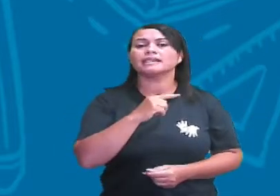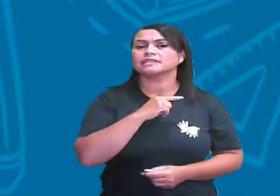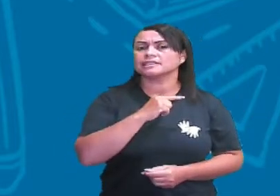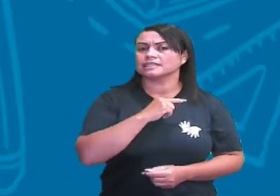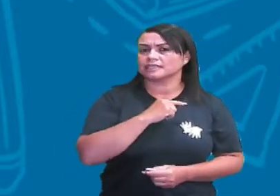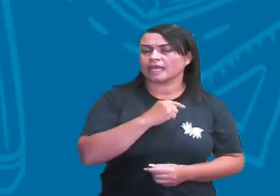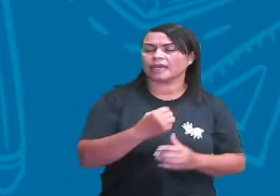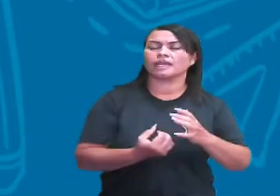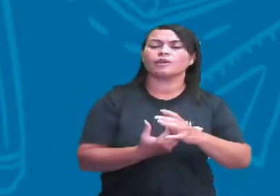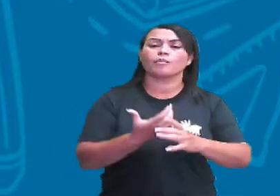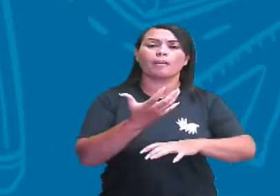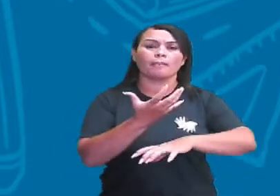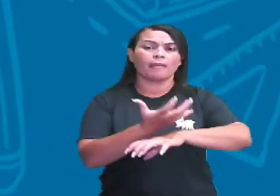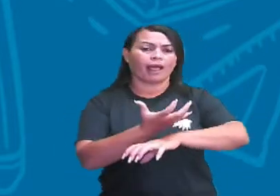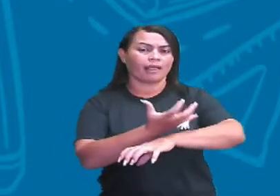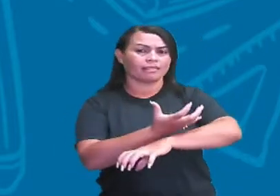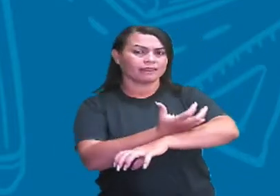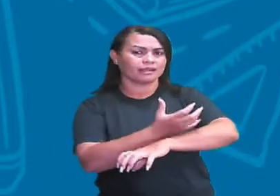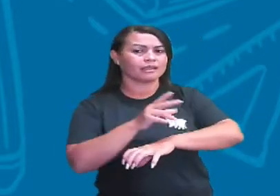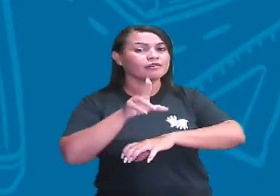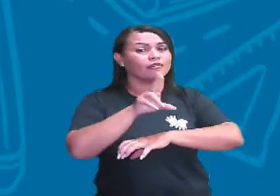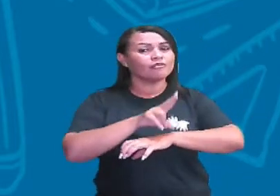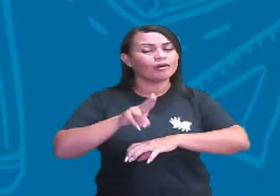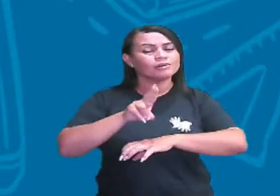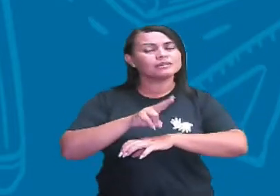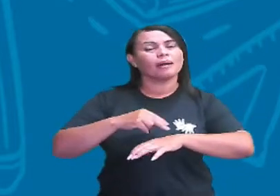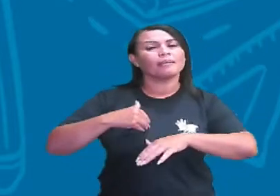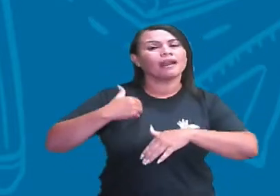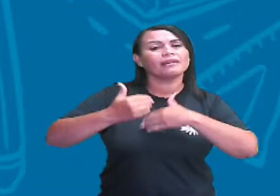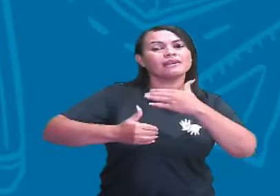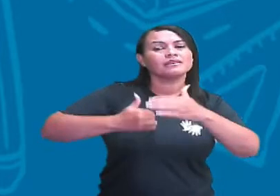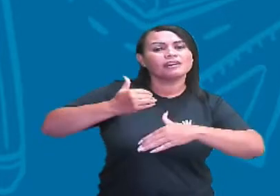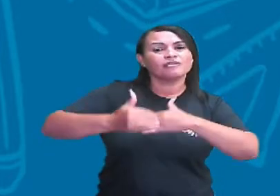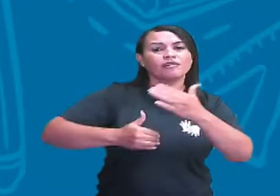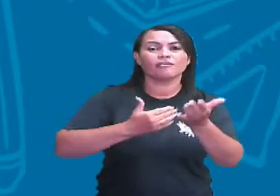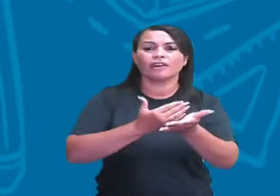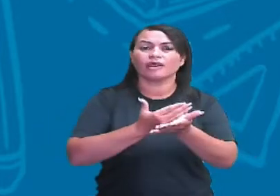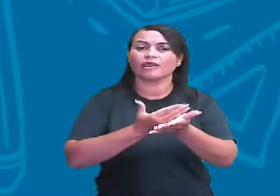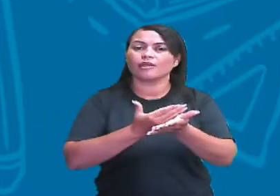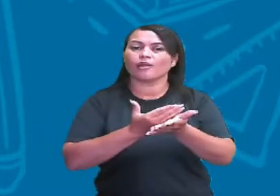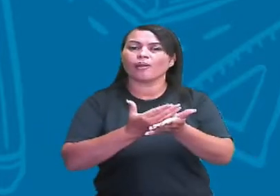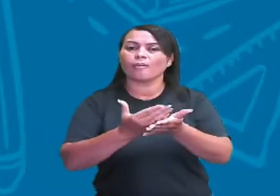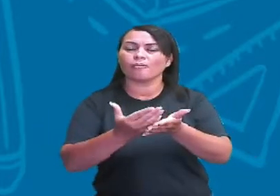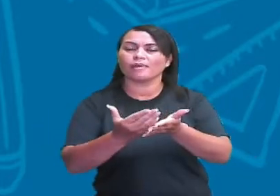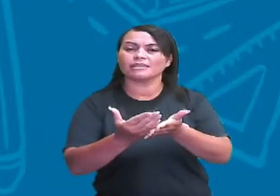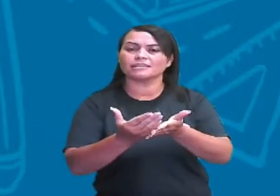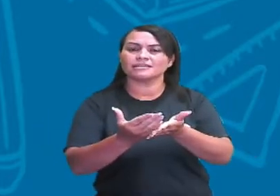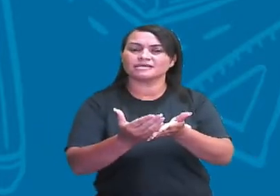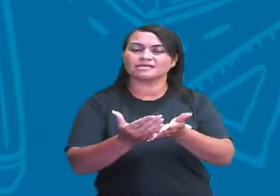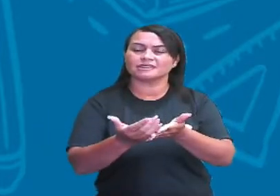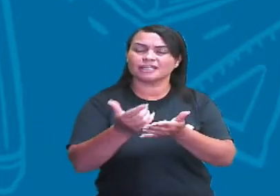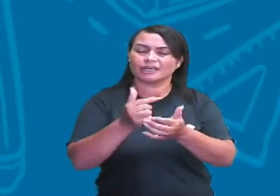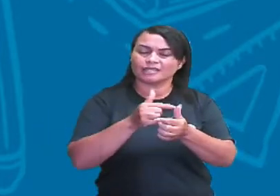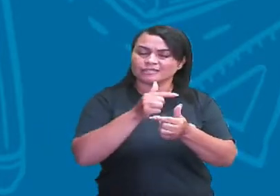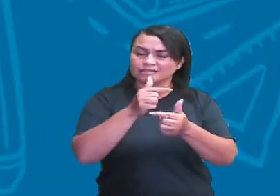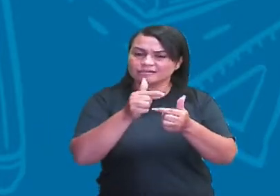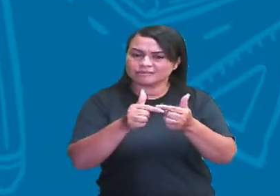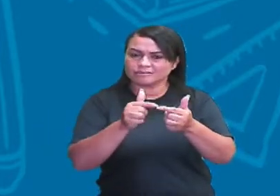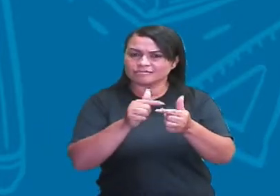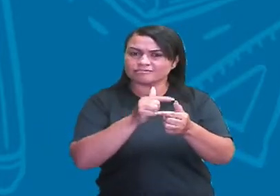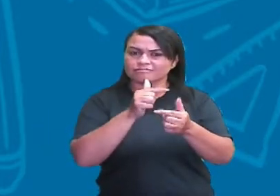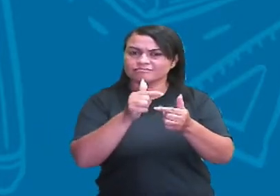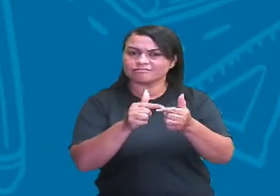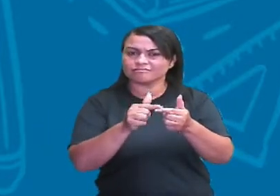vegetais vão utilizar para se desenvolver e reiniciar um novo ciclo dessa cadeia alimentar.